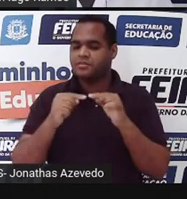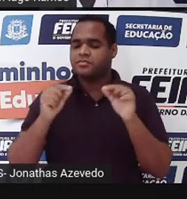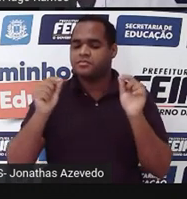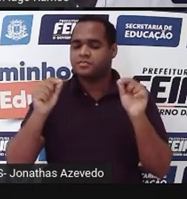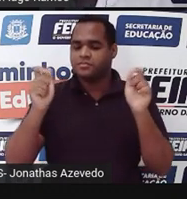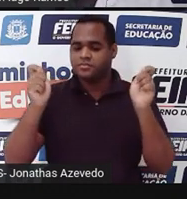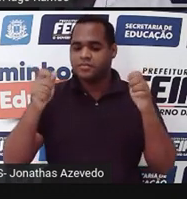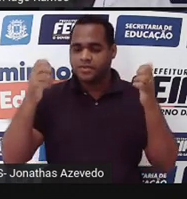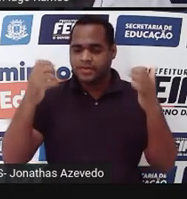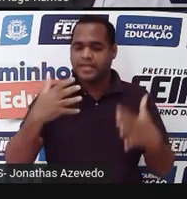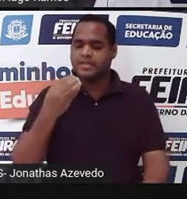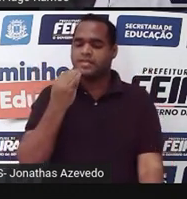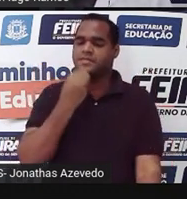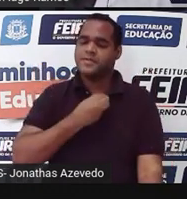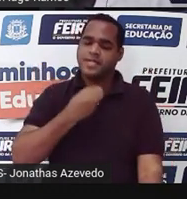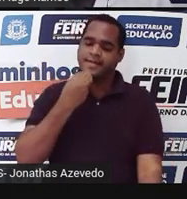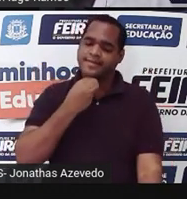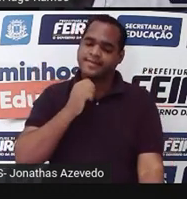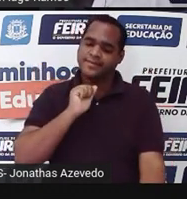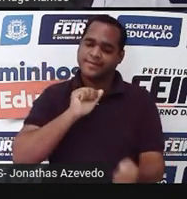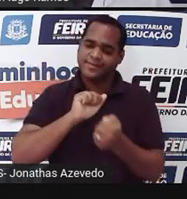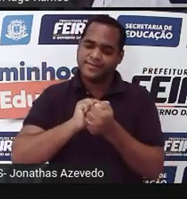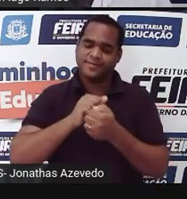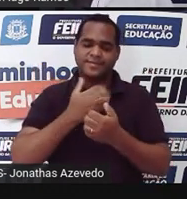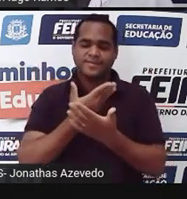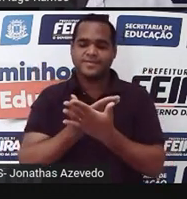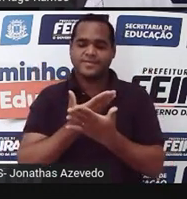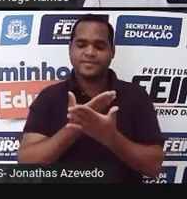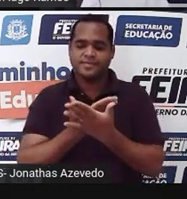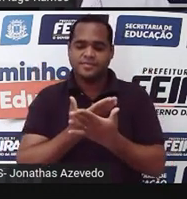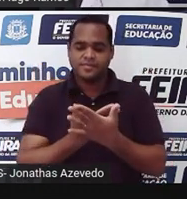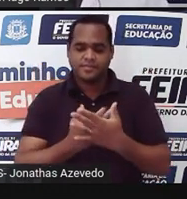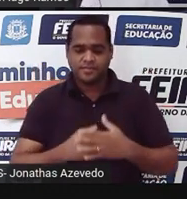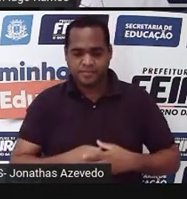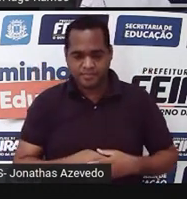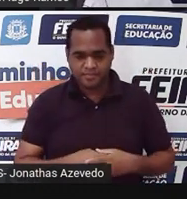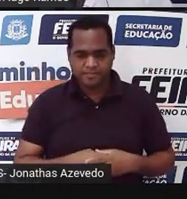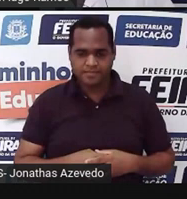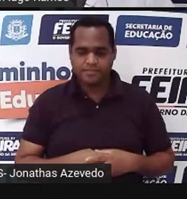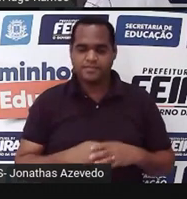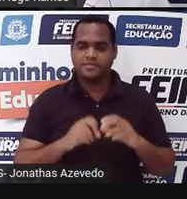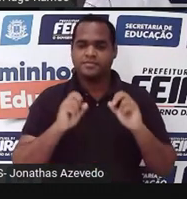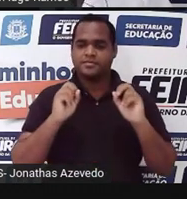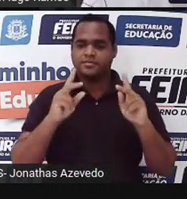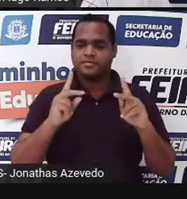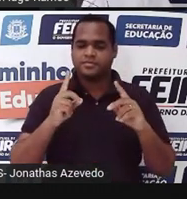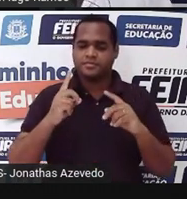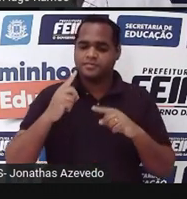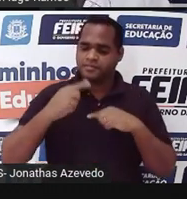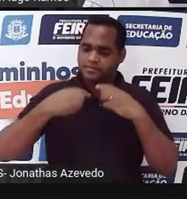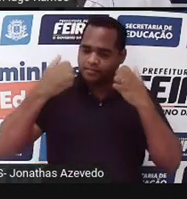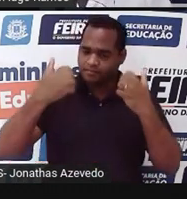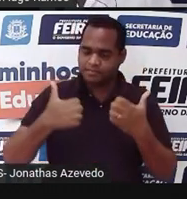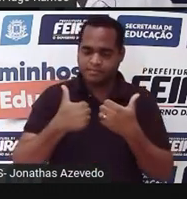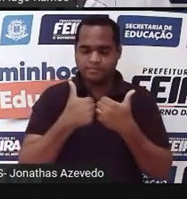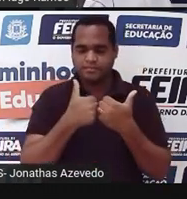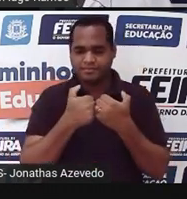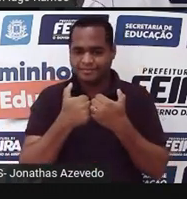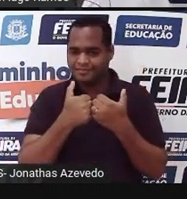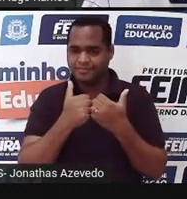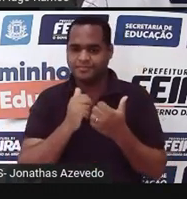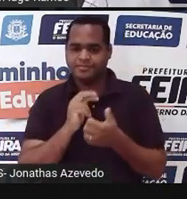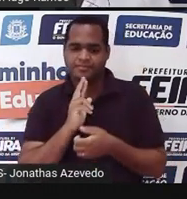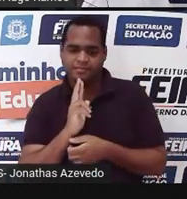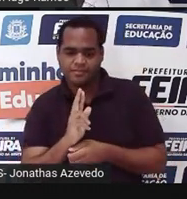a gente já teve a oportunidade de estudar juntos, tá? E depois disso, a gente vai fazer ali um joguinho de perguntas e